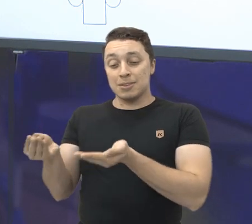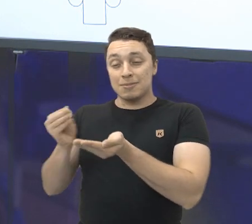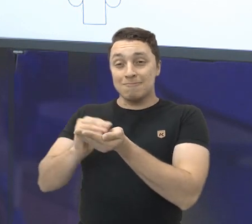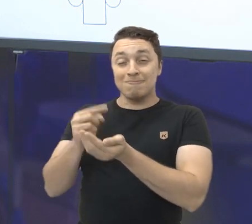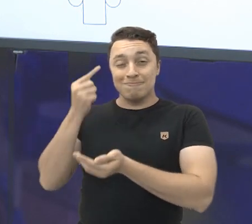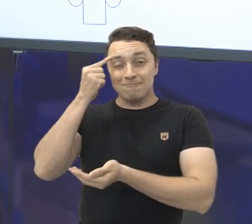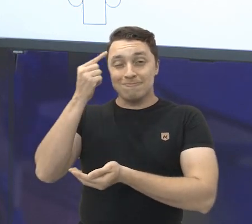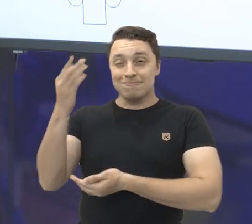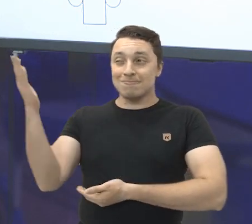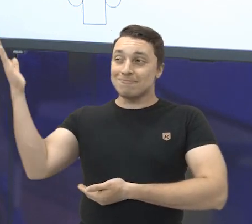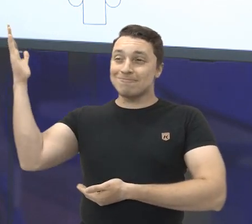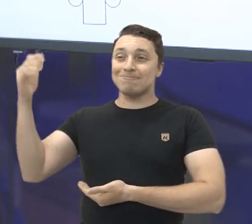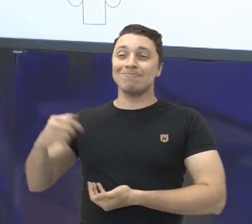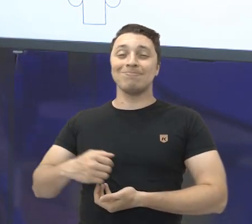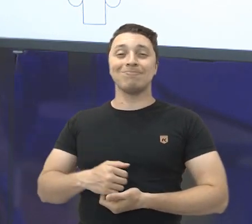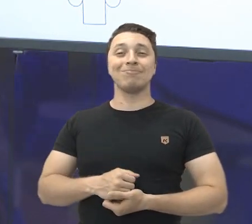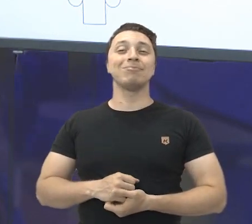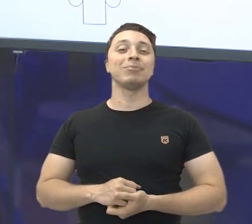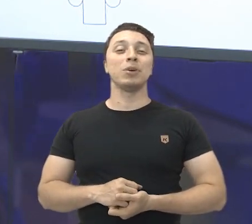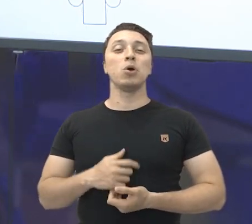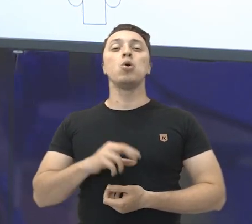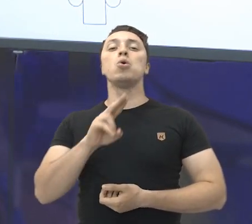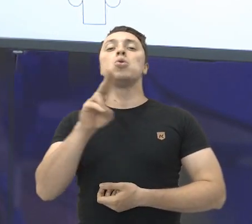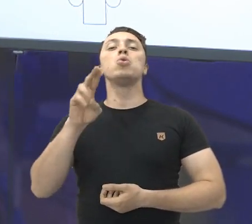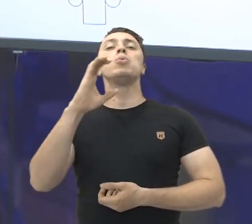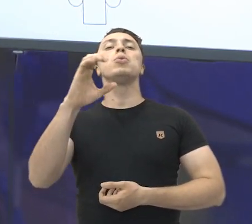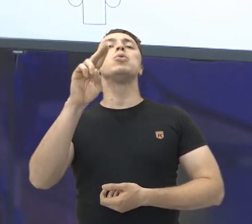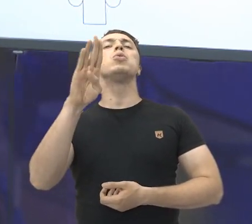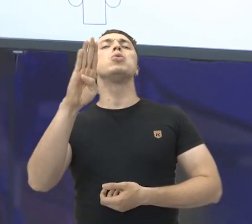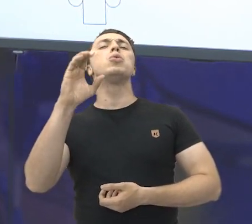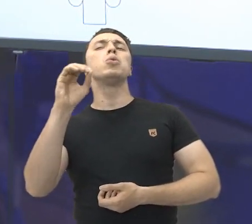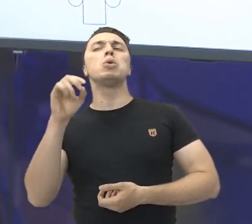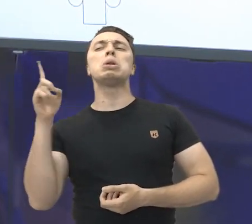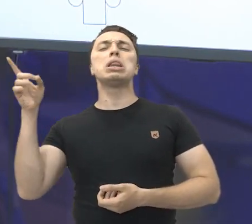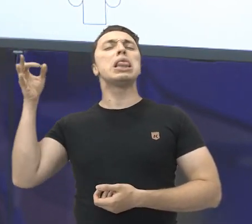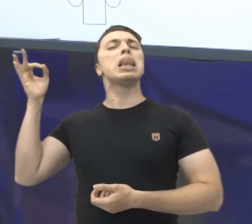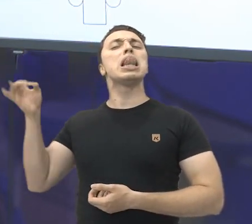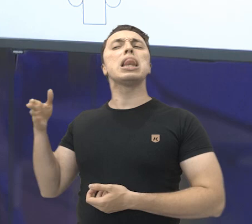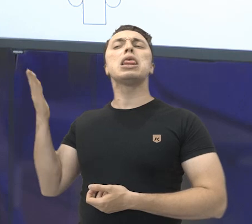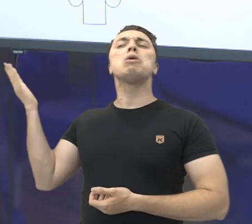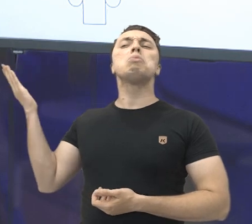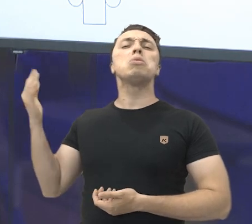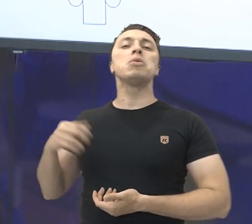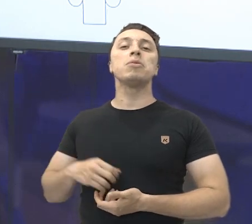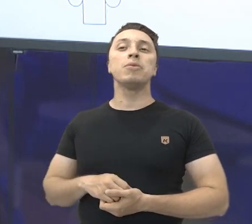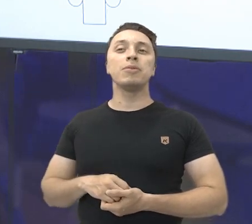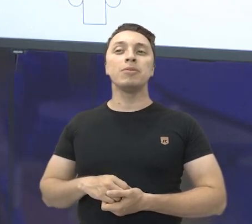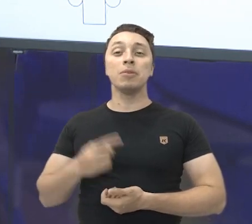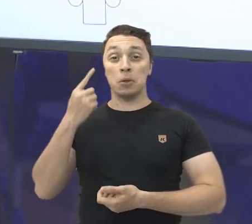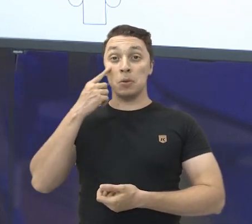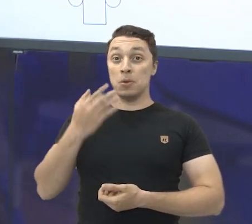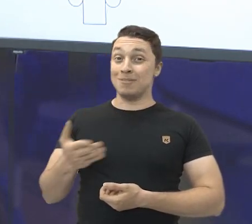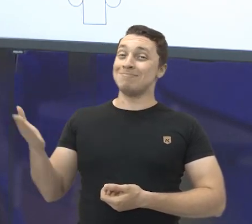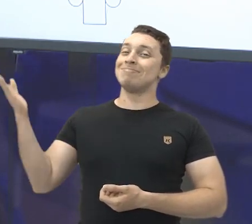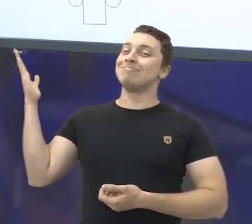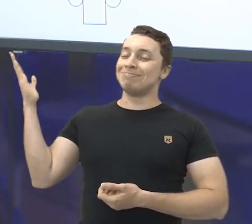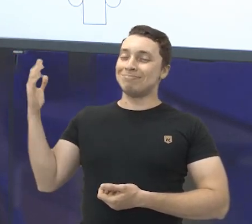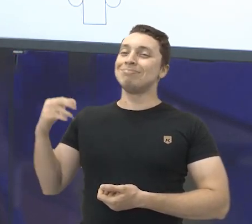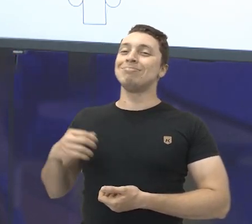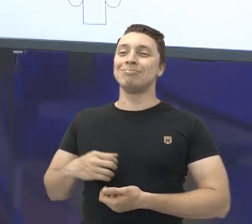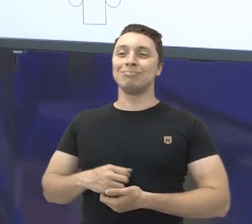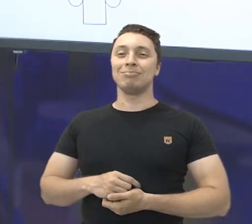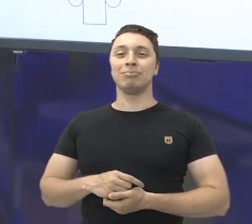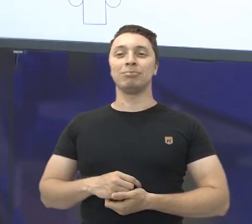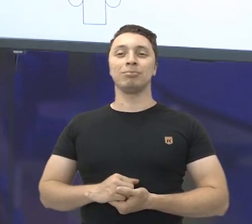cubo. Qual desses três se refere ao cubo? Olha a planificação do cubo.